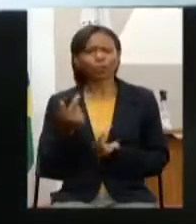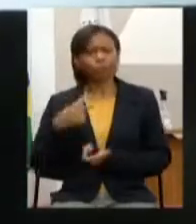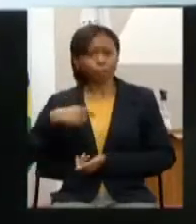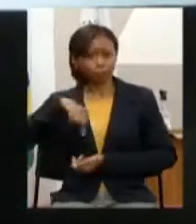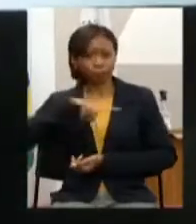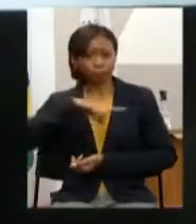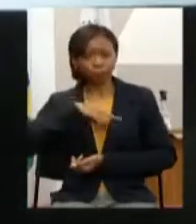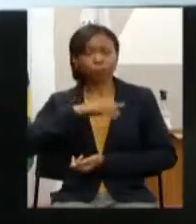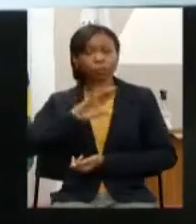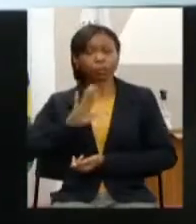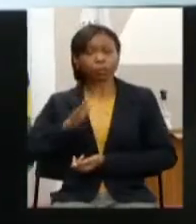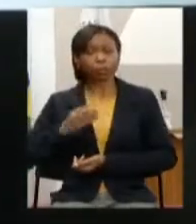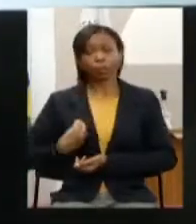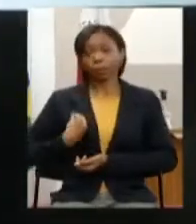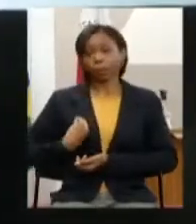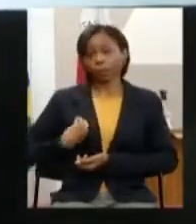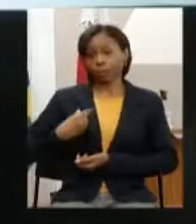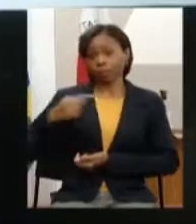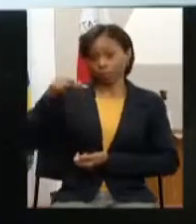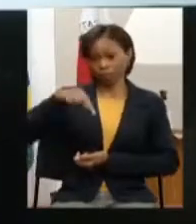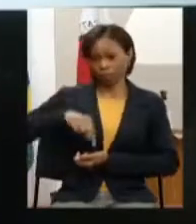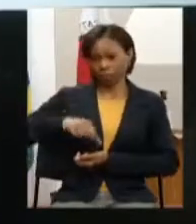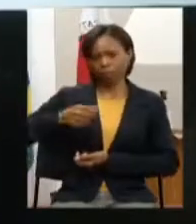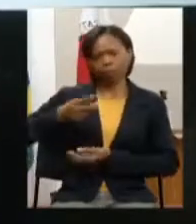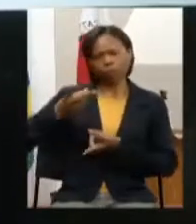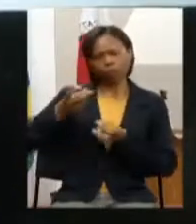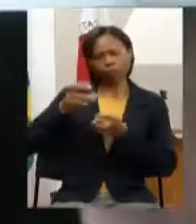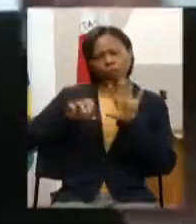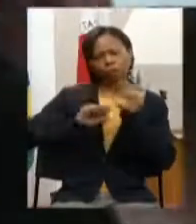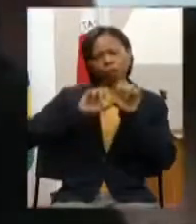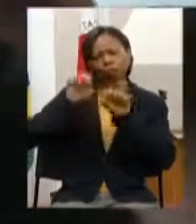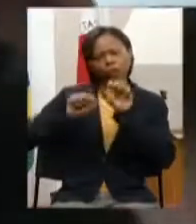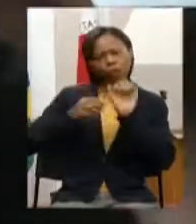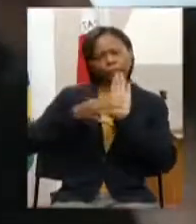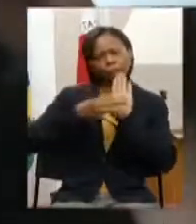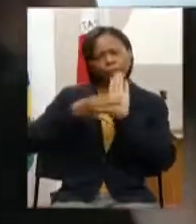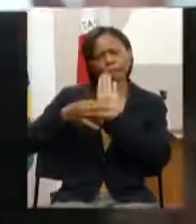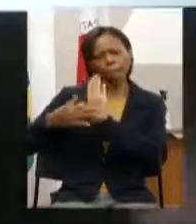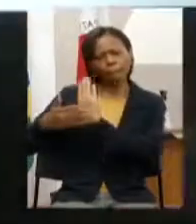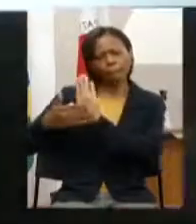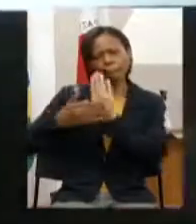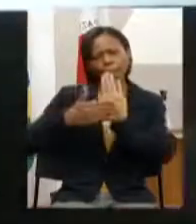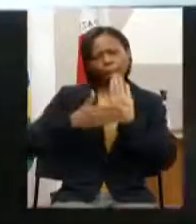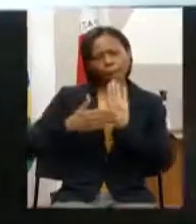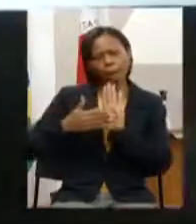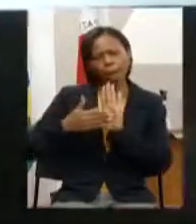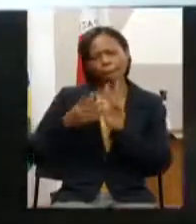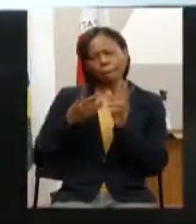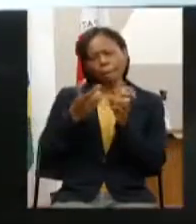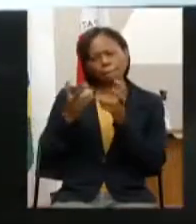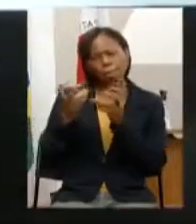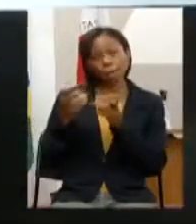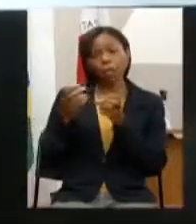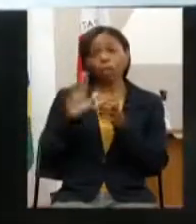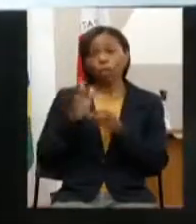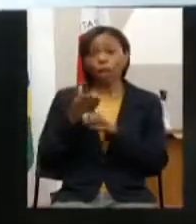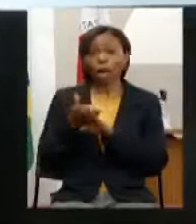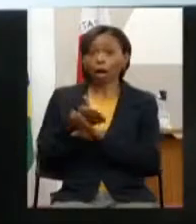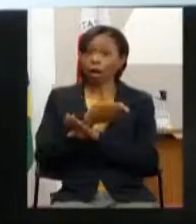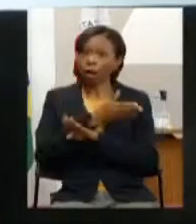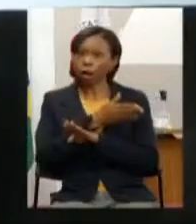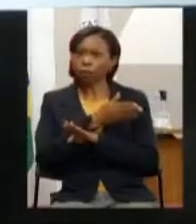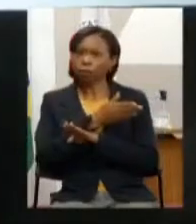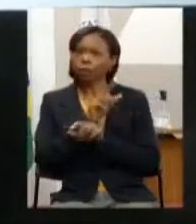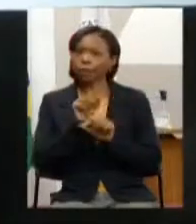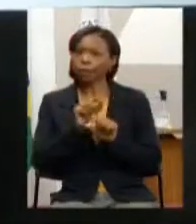esteve aqui presente ouvimos todas as propostas a gente sabe que foram aí algumas semanas foram dias na verdade